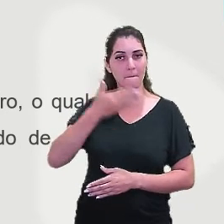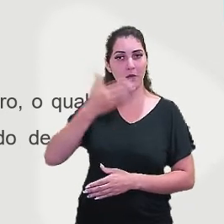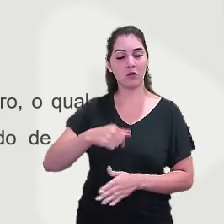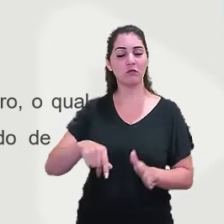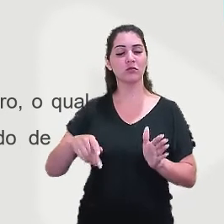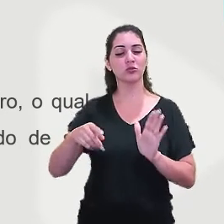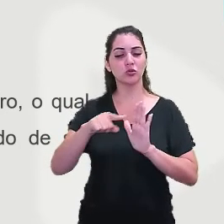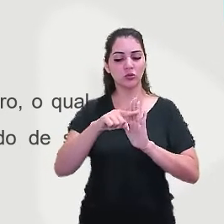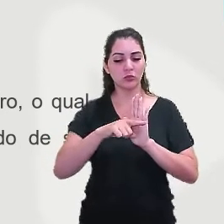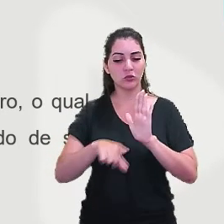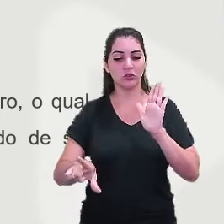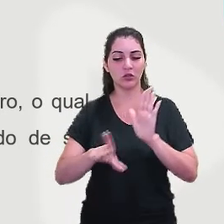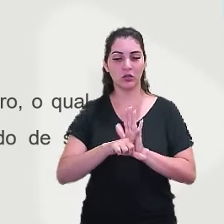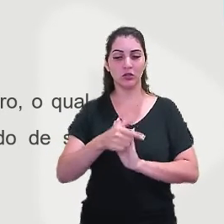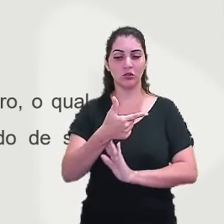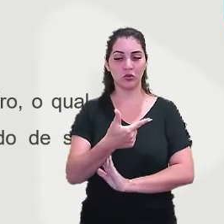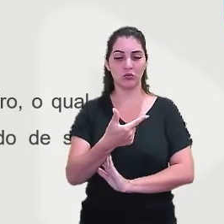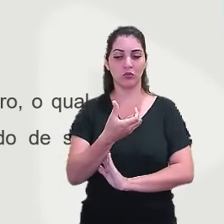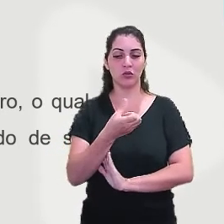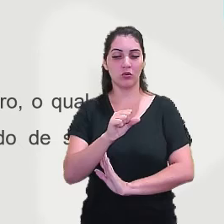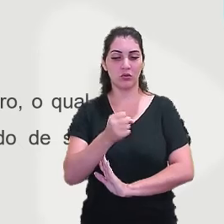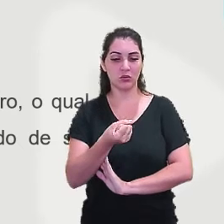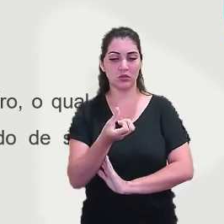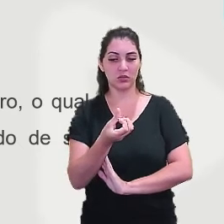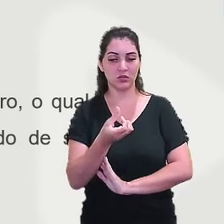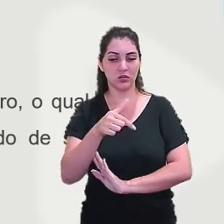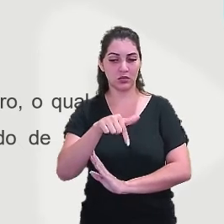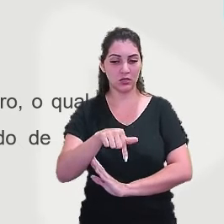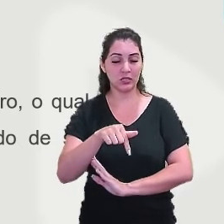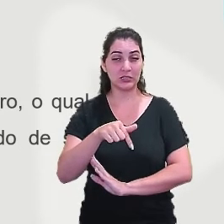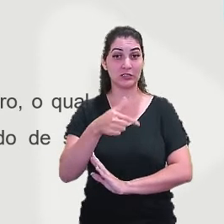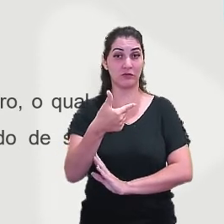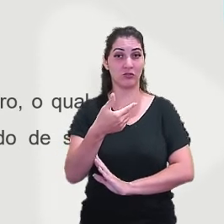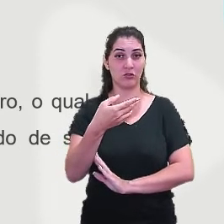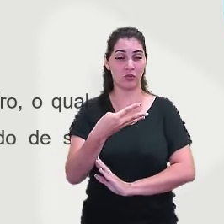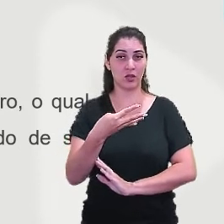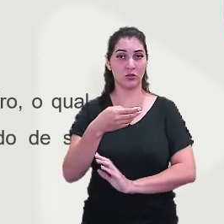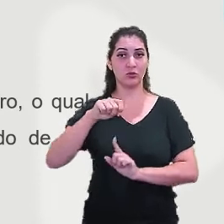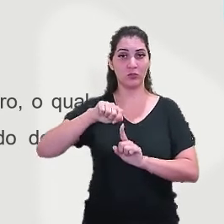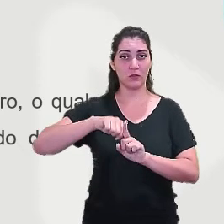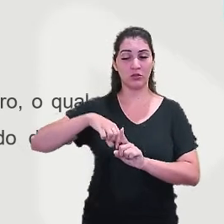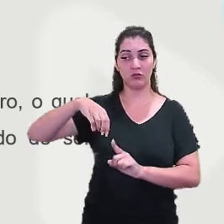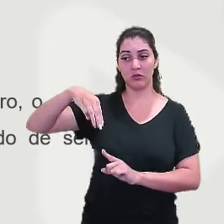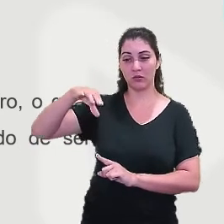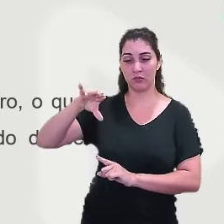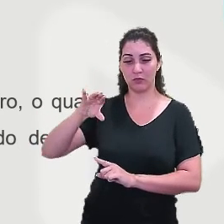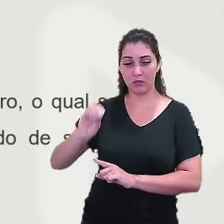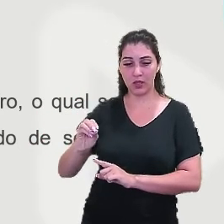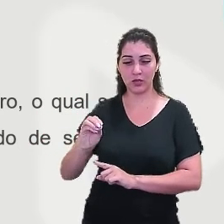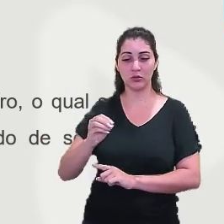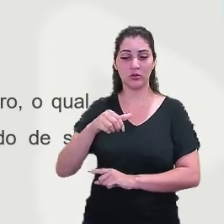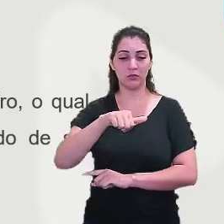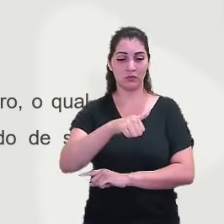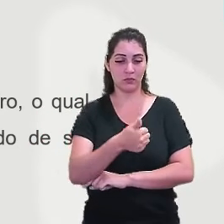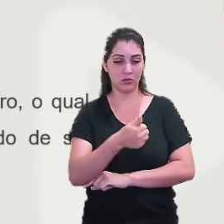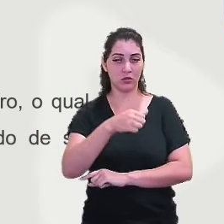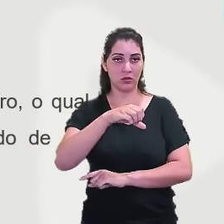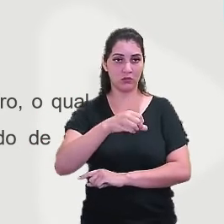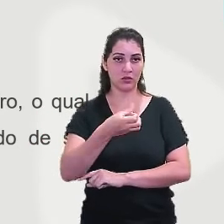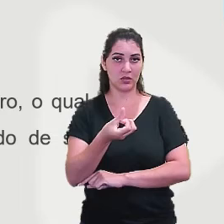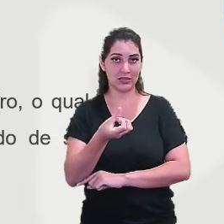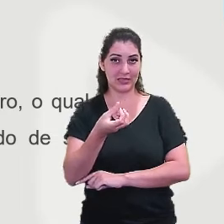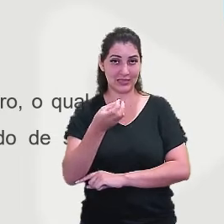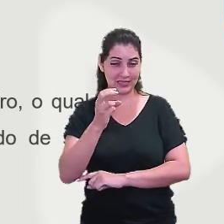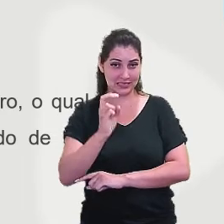2.867, de 24 de maio de 1965, as cabeças foram devidamente